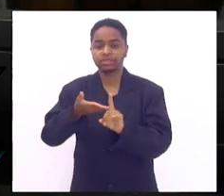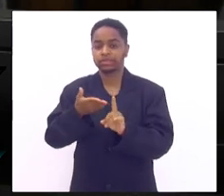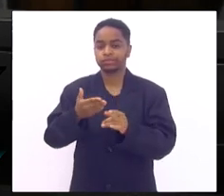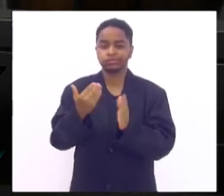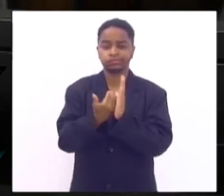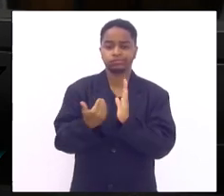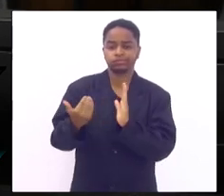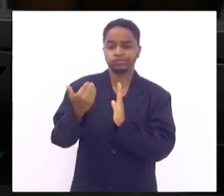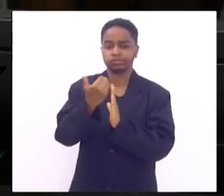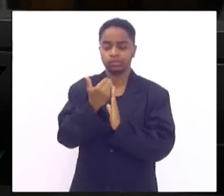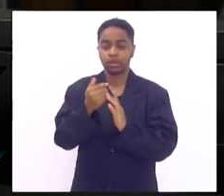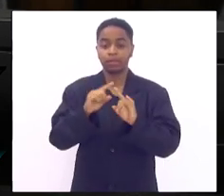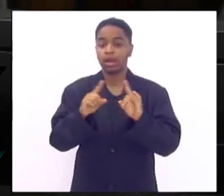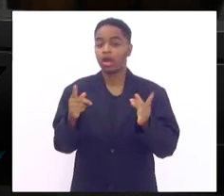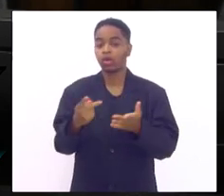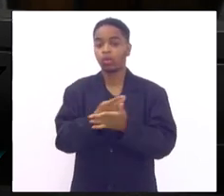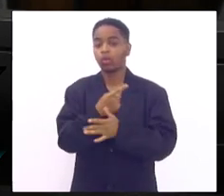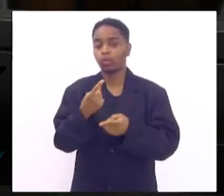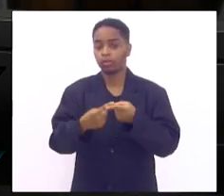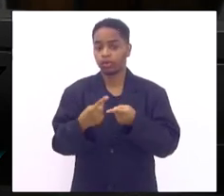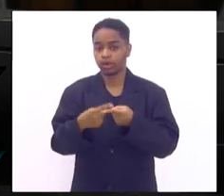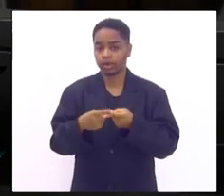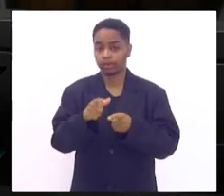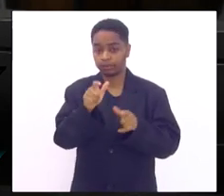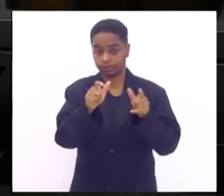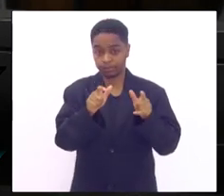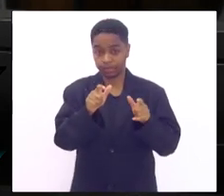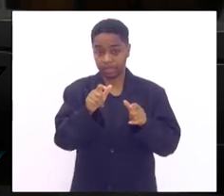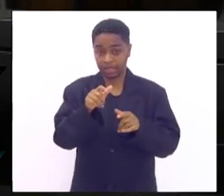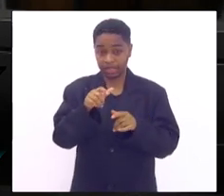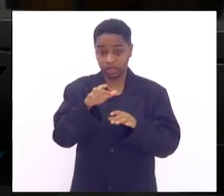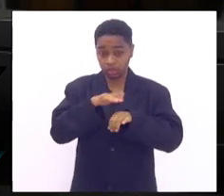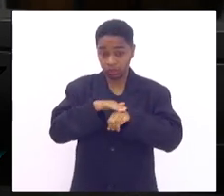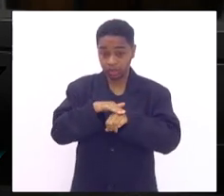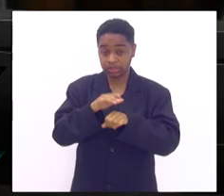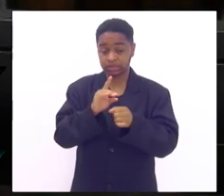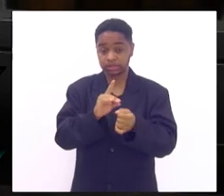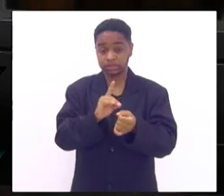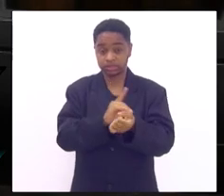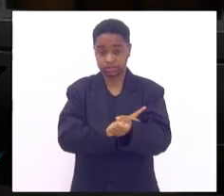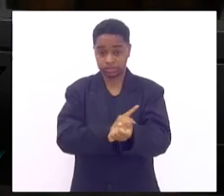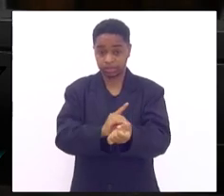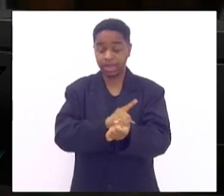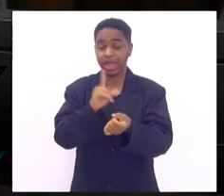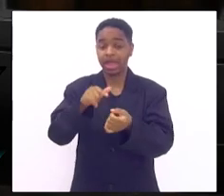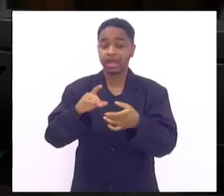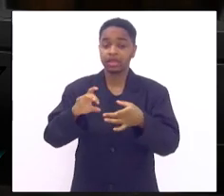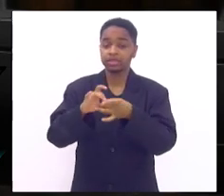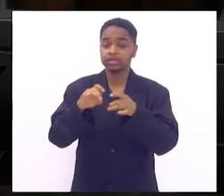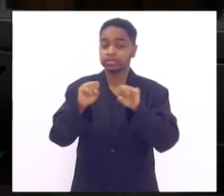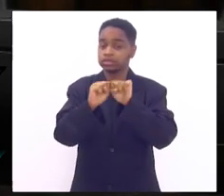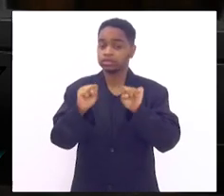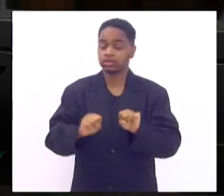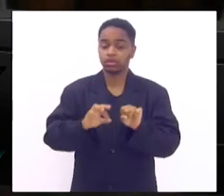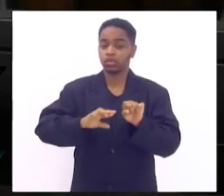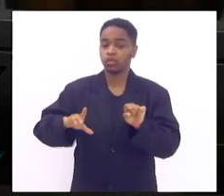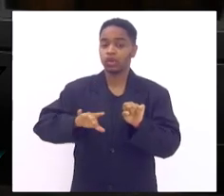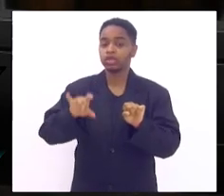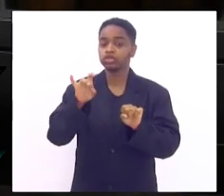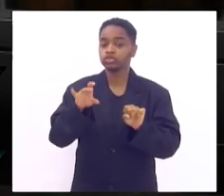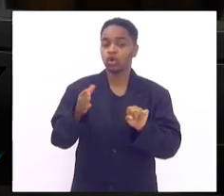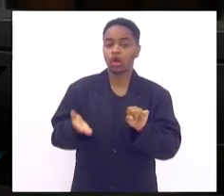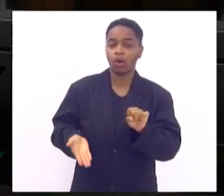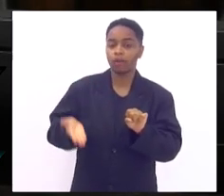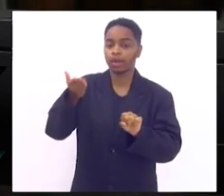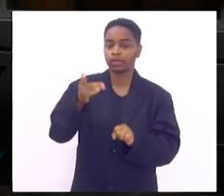e isso acontece porque o diabetes é uma doença sistêmica ela não é somente o aumento dos níveis de glicose no